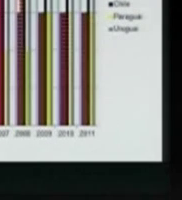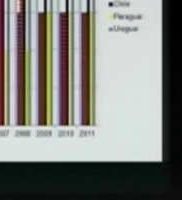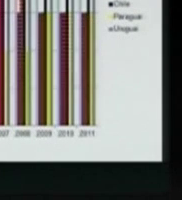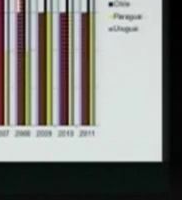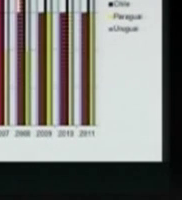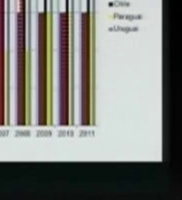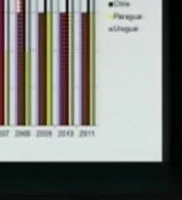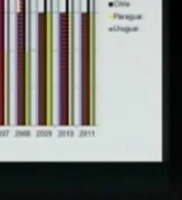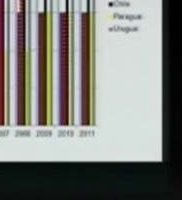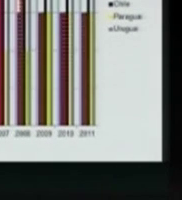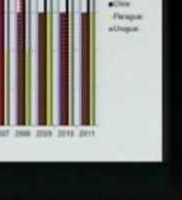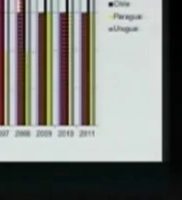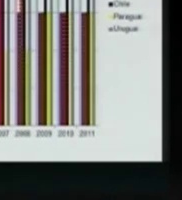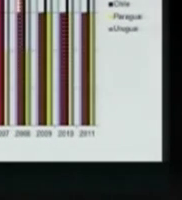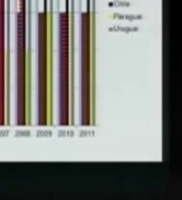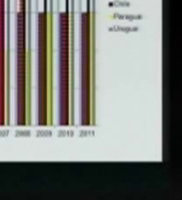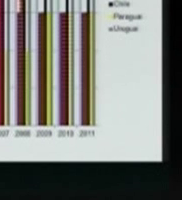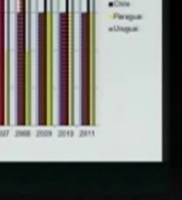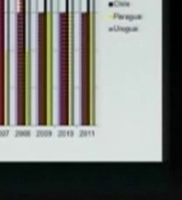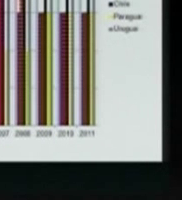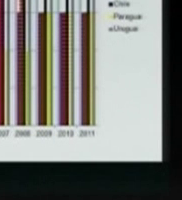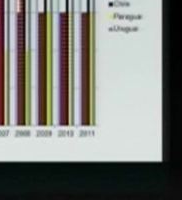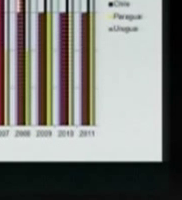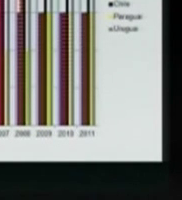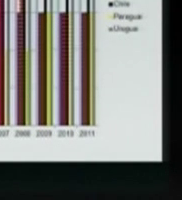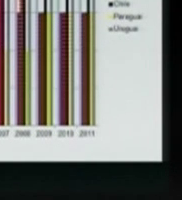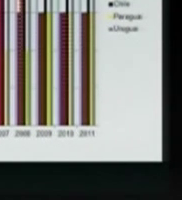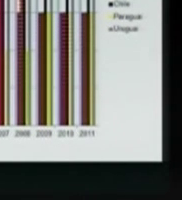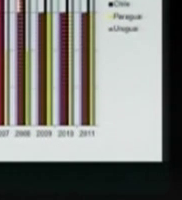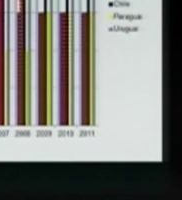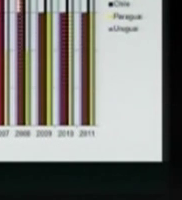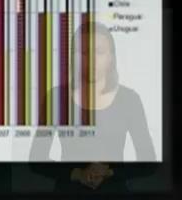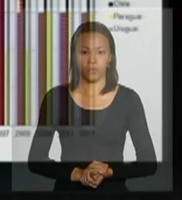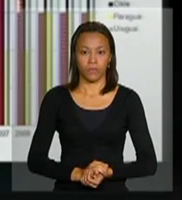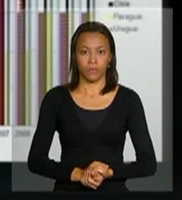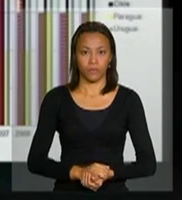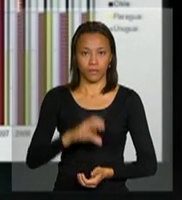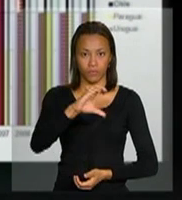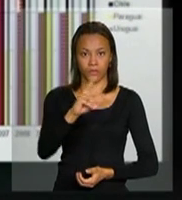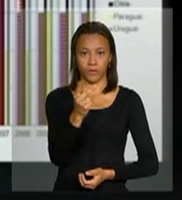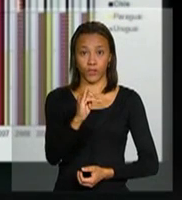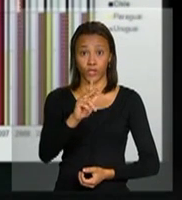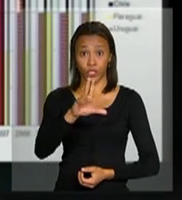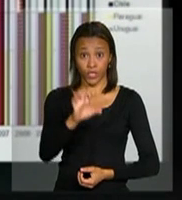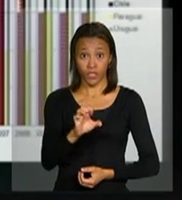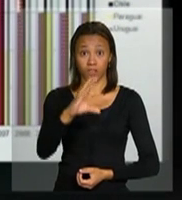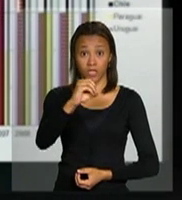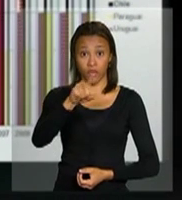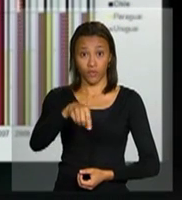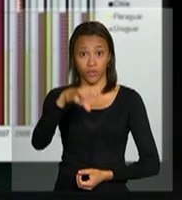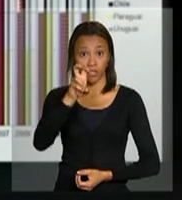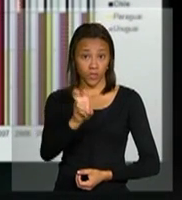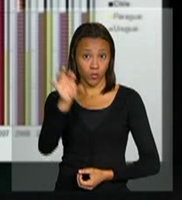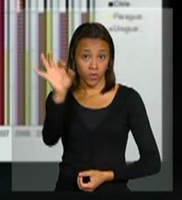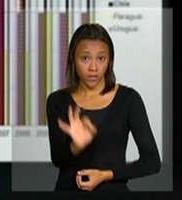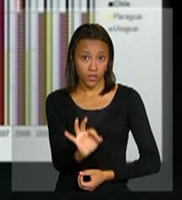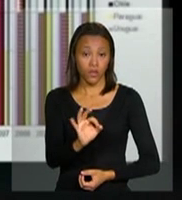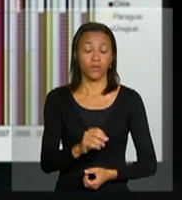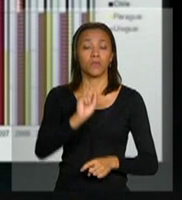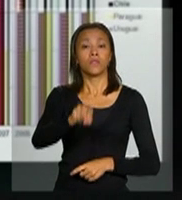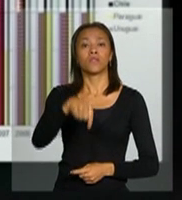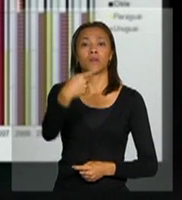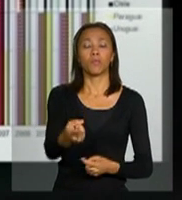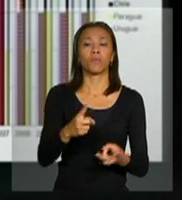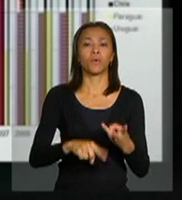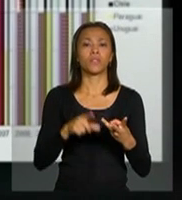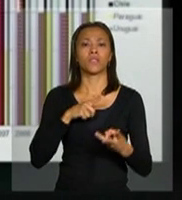de Chile com 0,5% em seguida